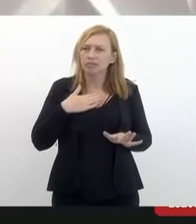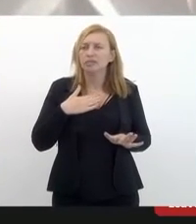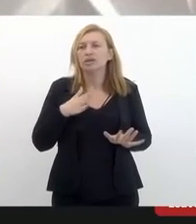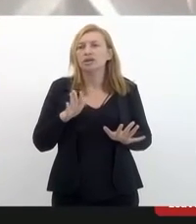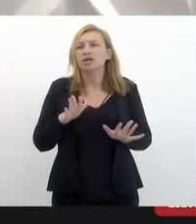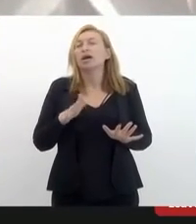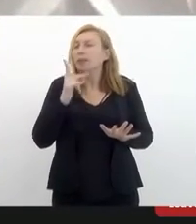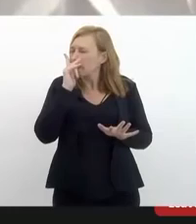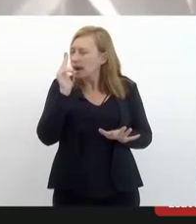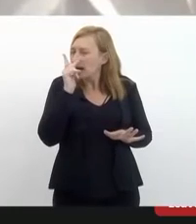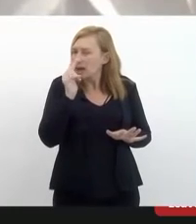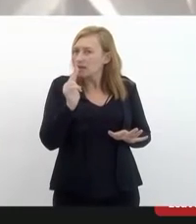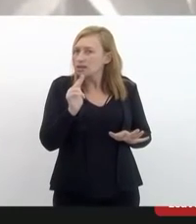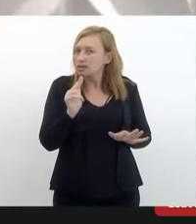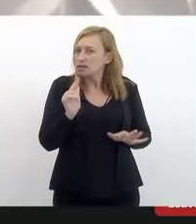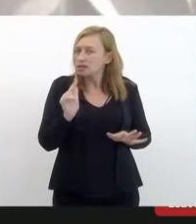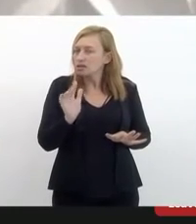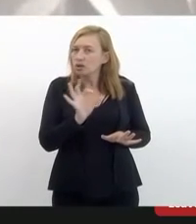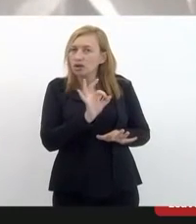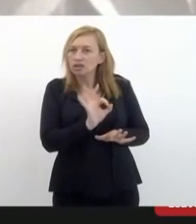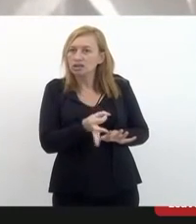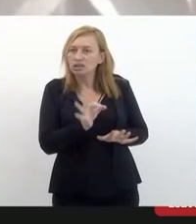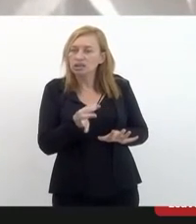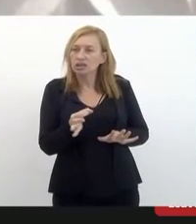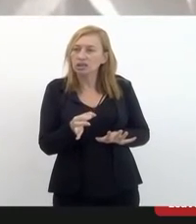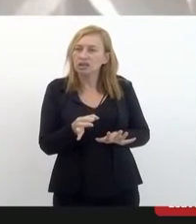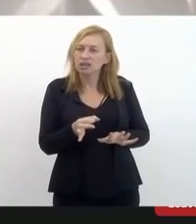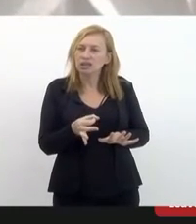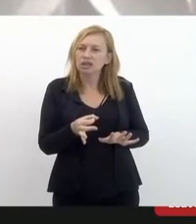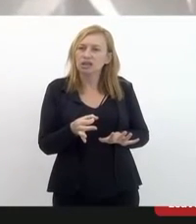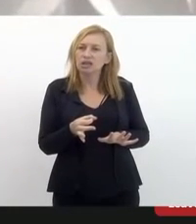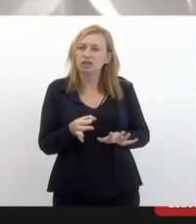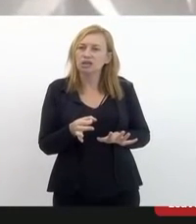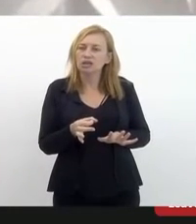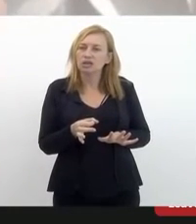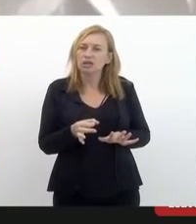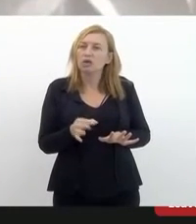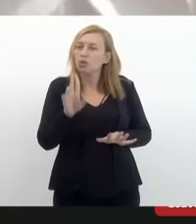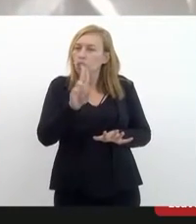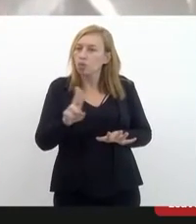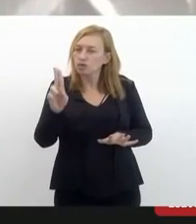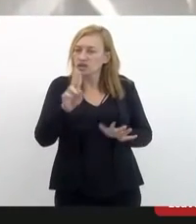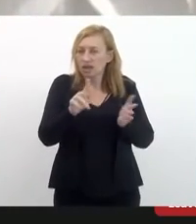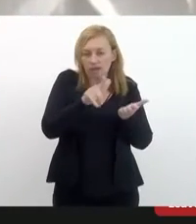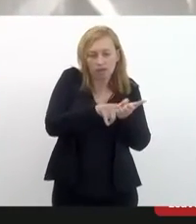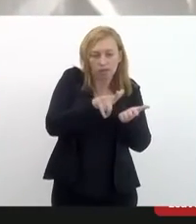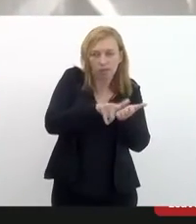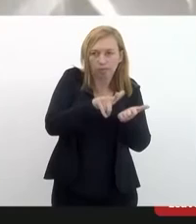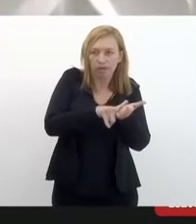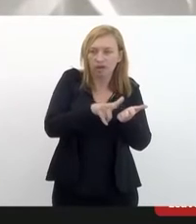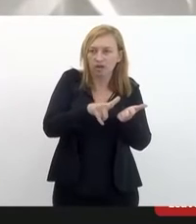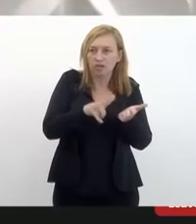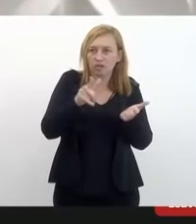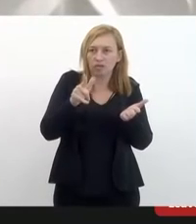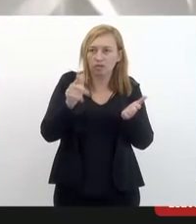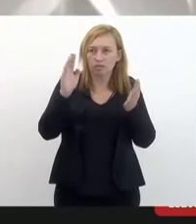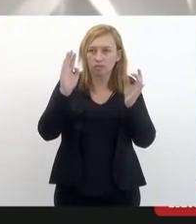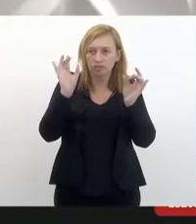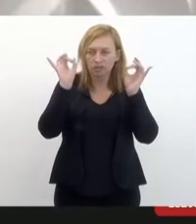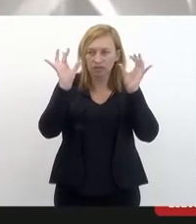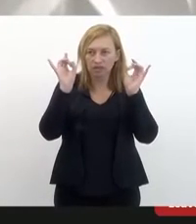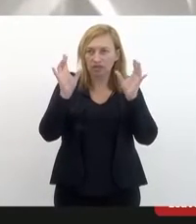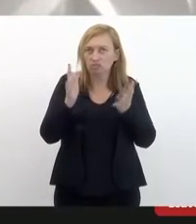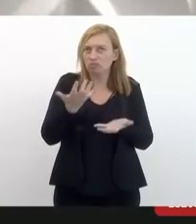Então, me parece que o fato de ser utilizado um formulário específico, isso não quer dizer que